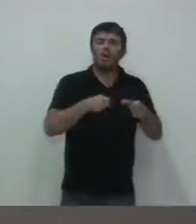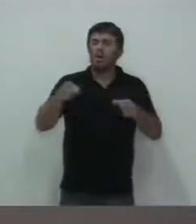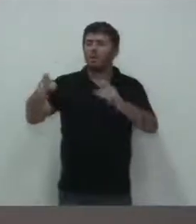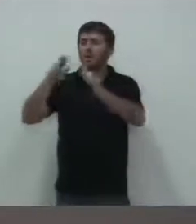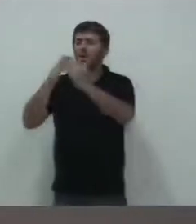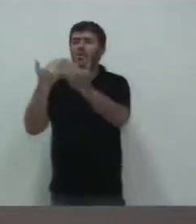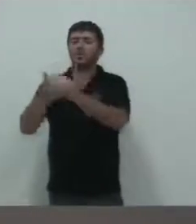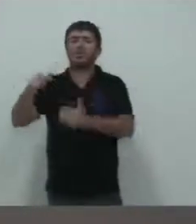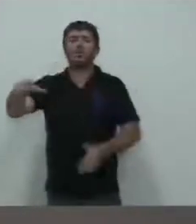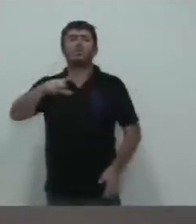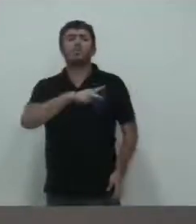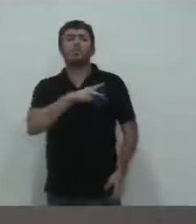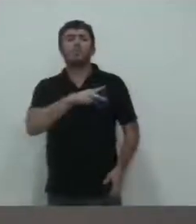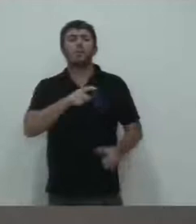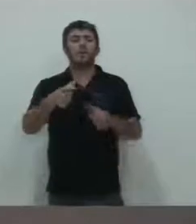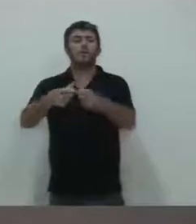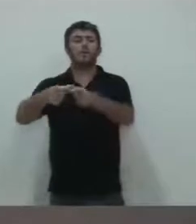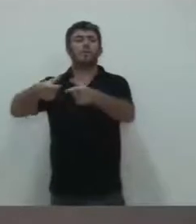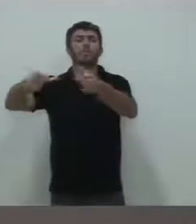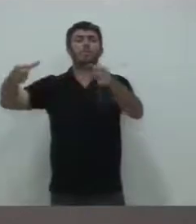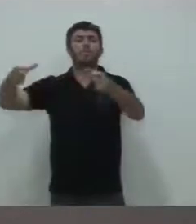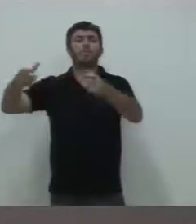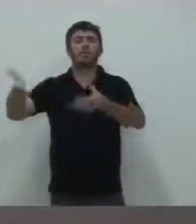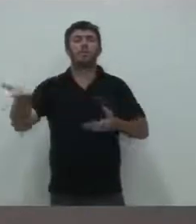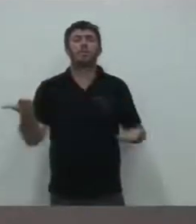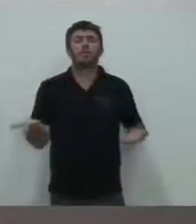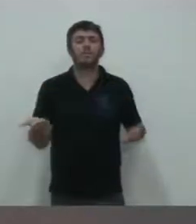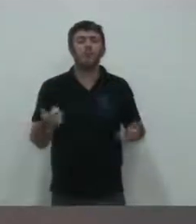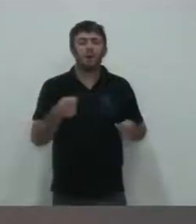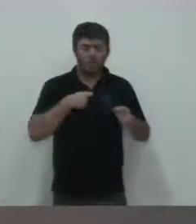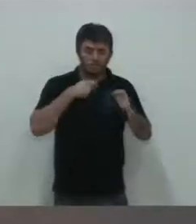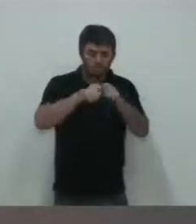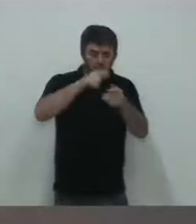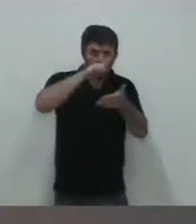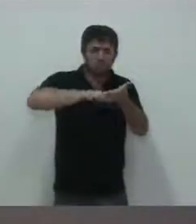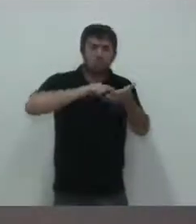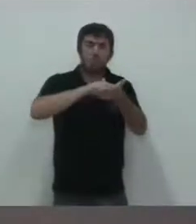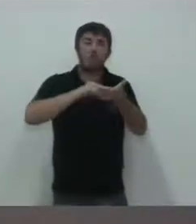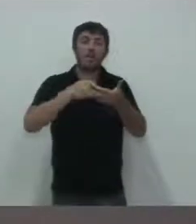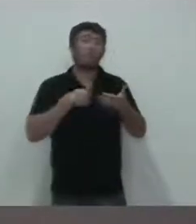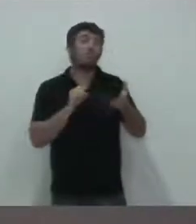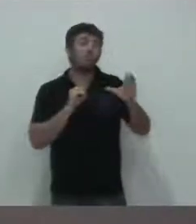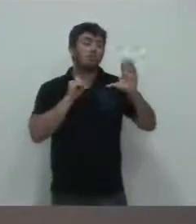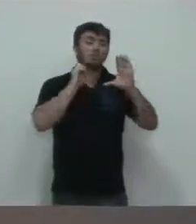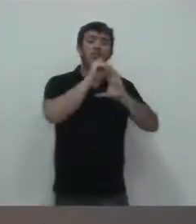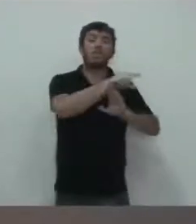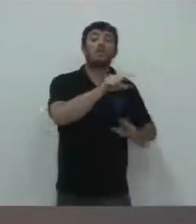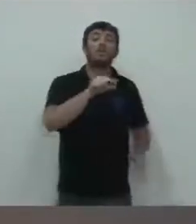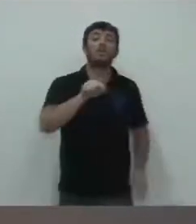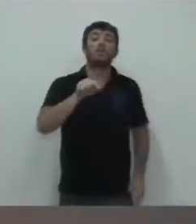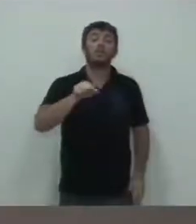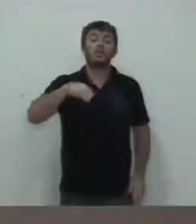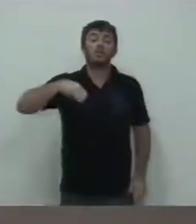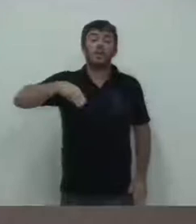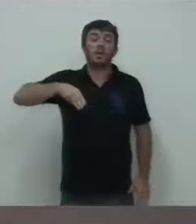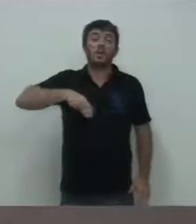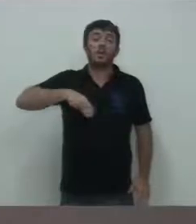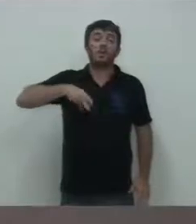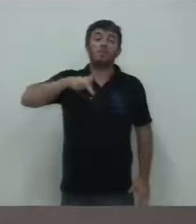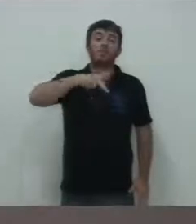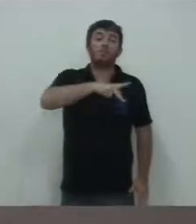e enviei para o Ministério Público. Além disso, eu mandei a falta de vaga em creche,